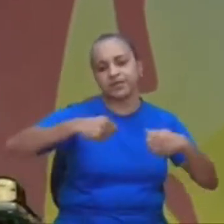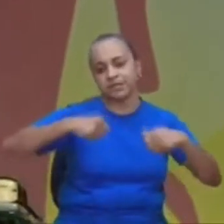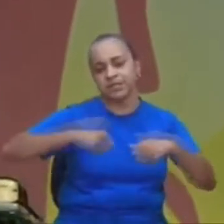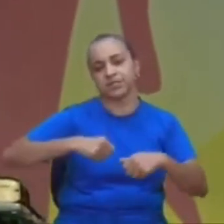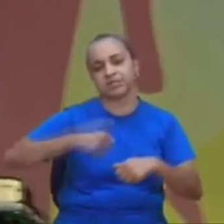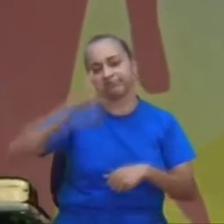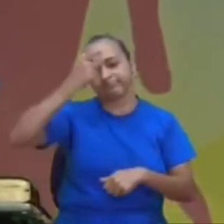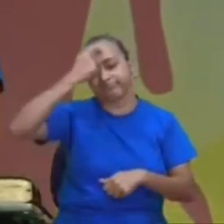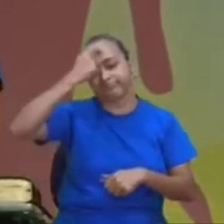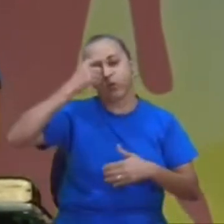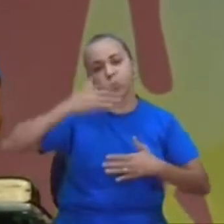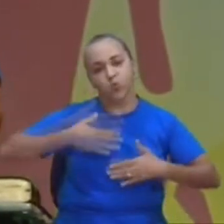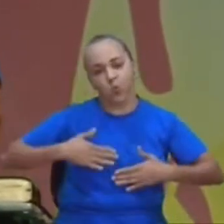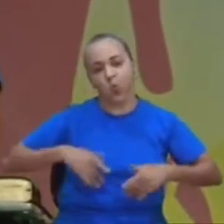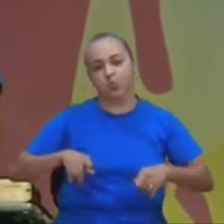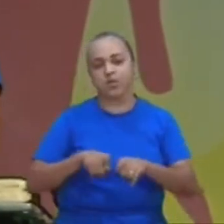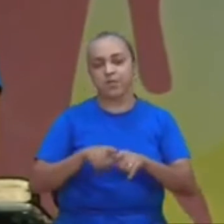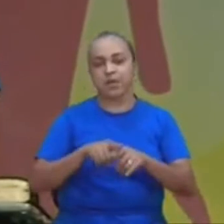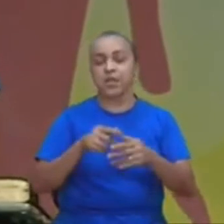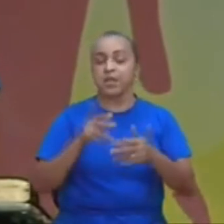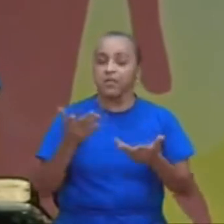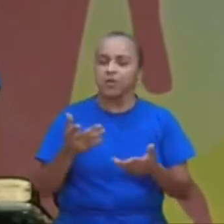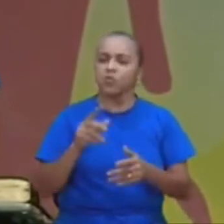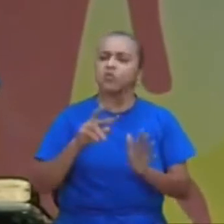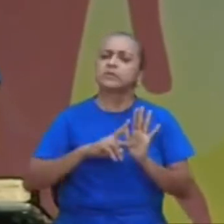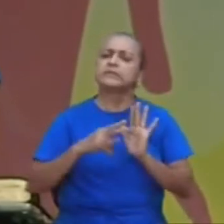então, significa que as coisas que você acredita,